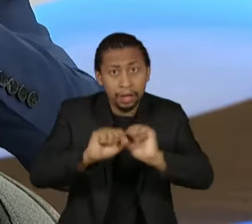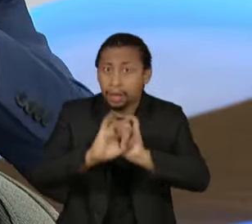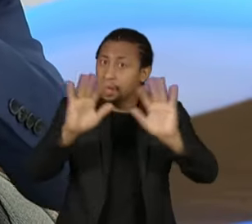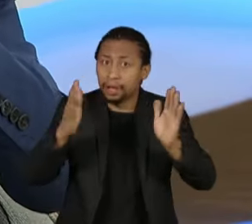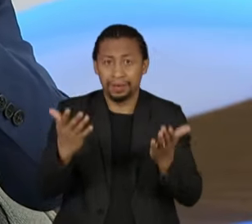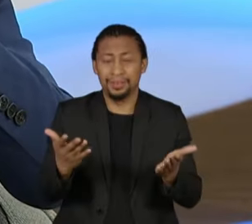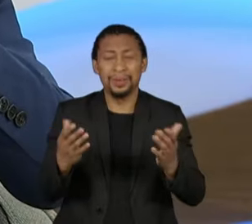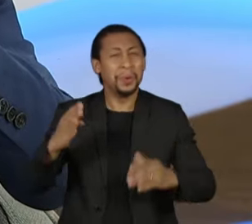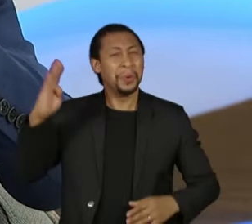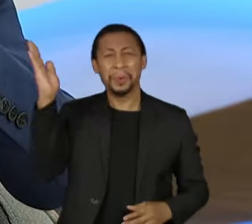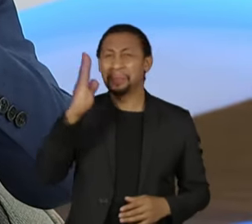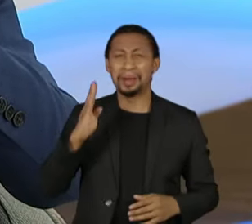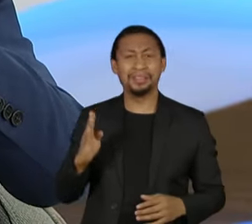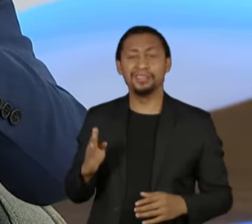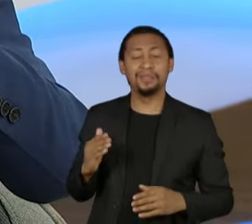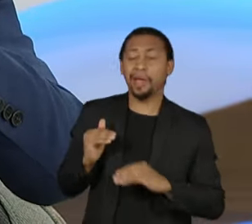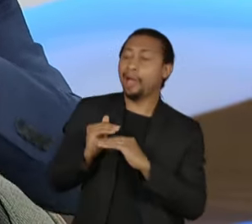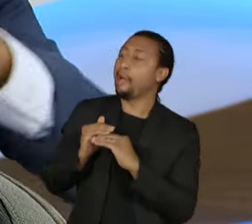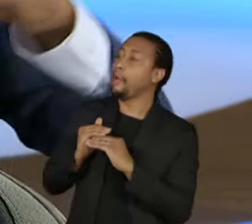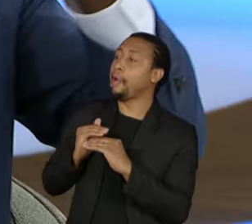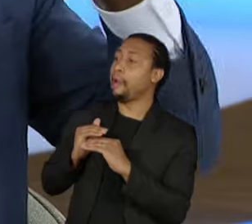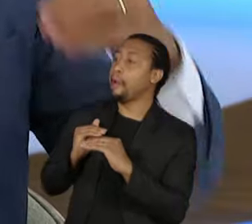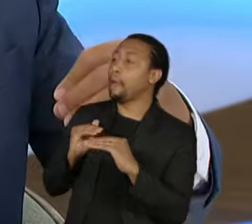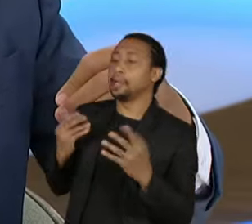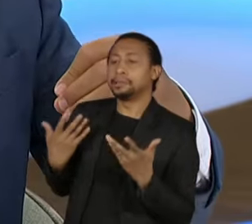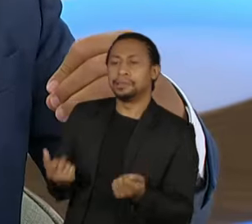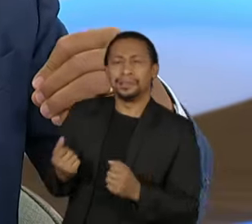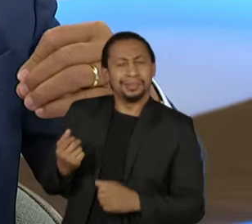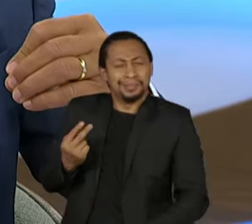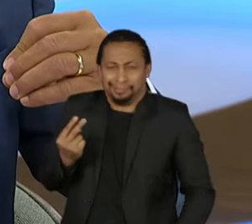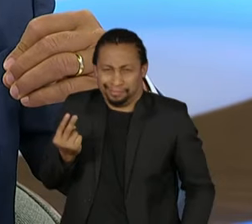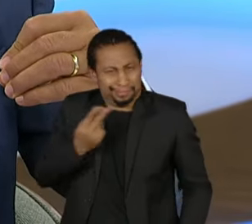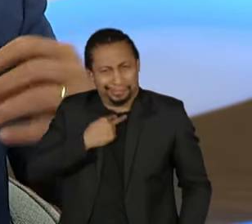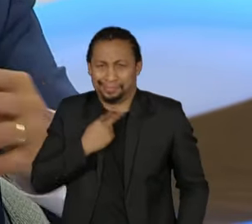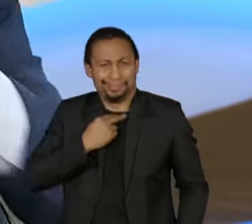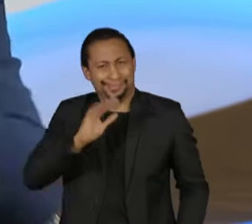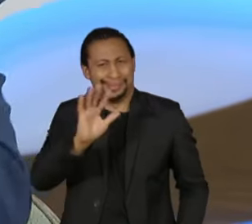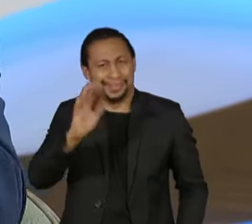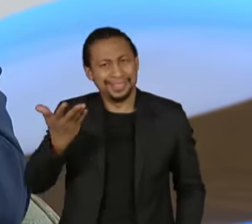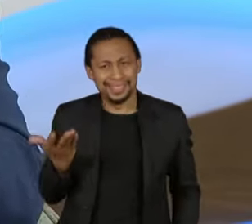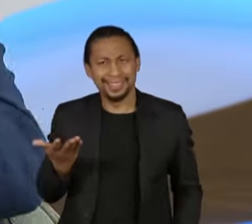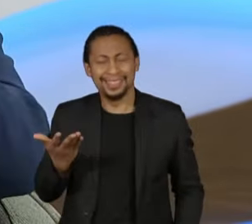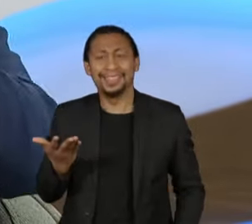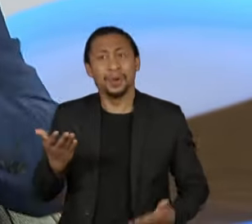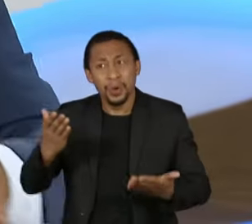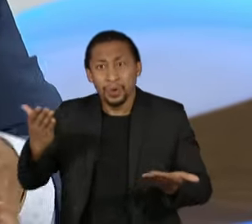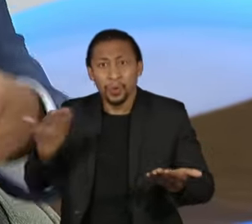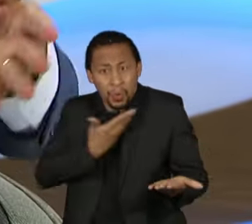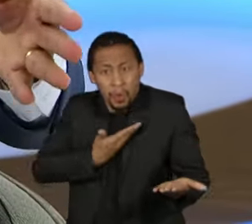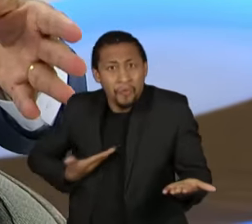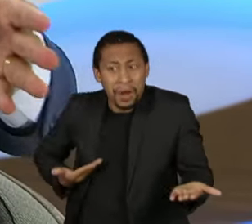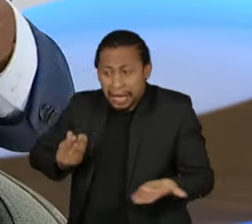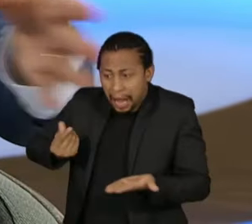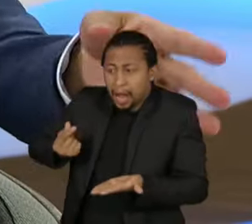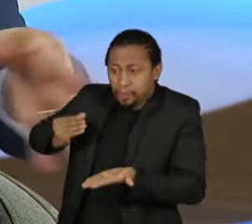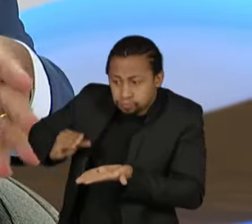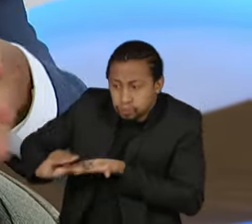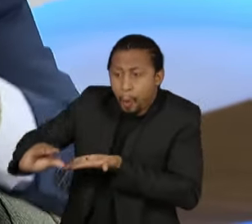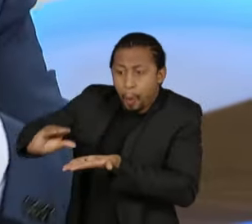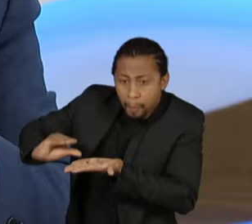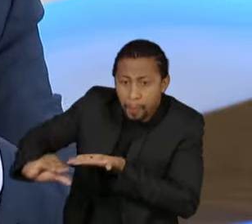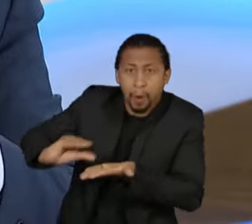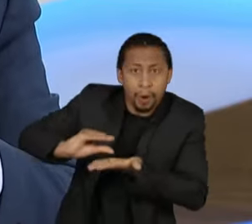em não ter crescimento econômico. E o governo brasileiro, ao fazer investimento, foi assim em toda a história. Há